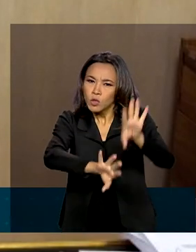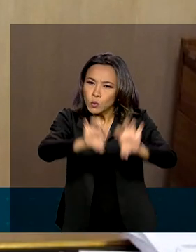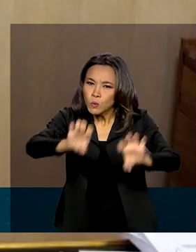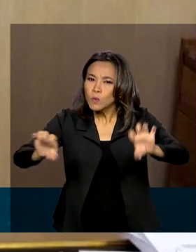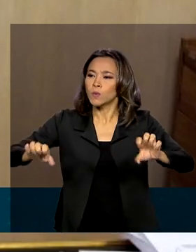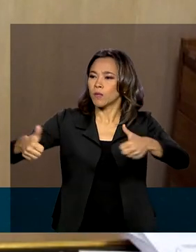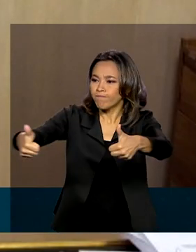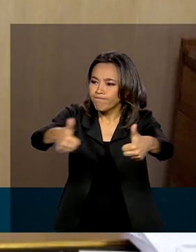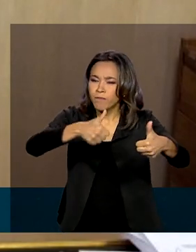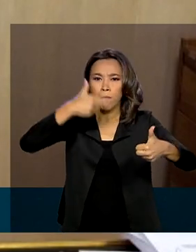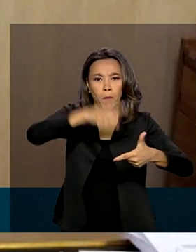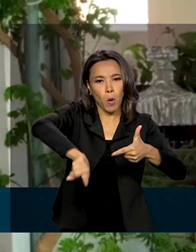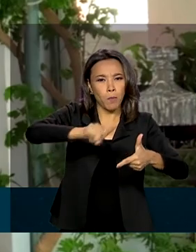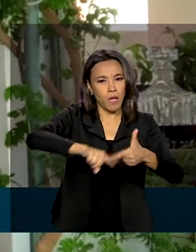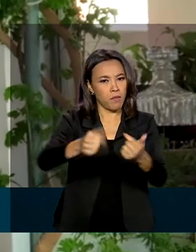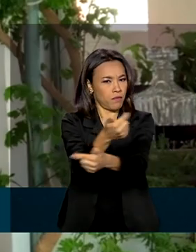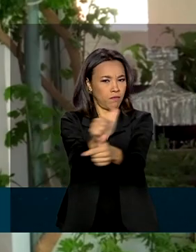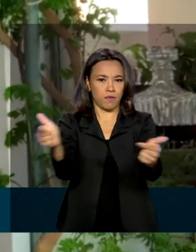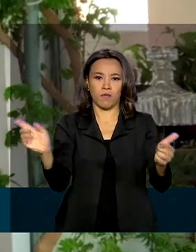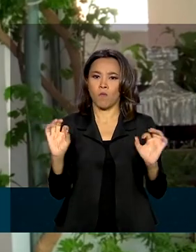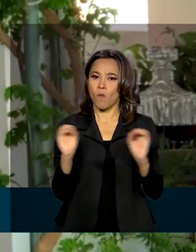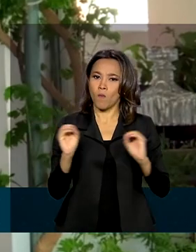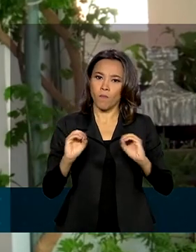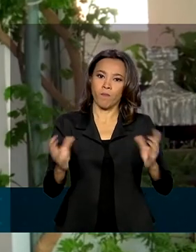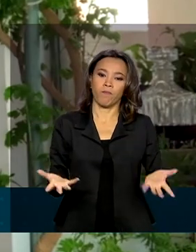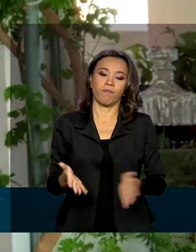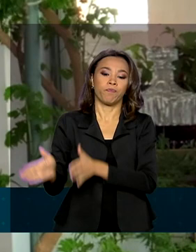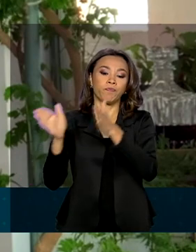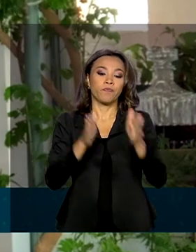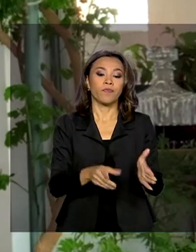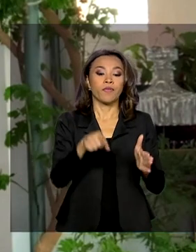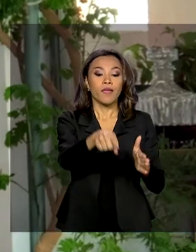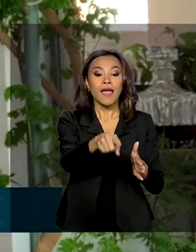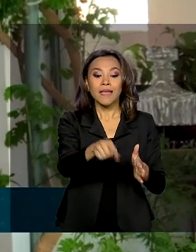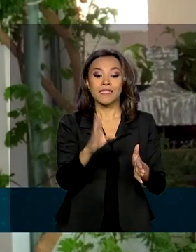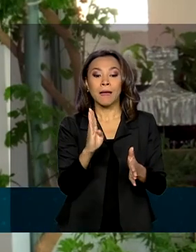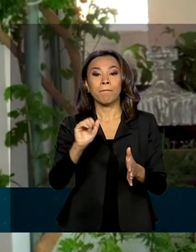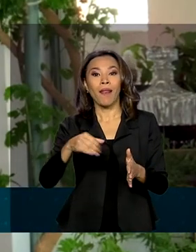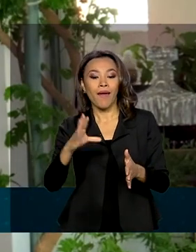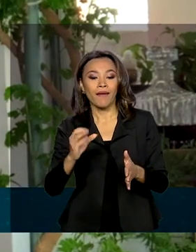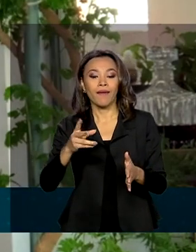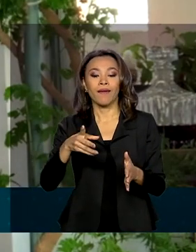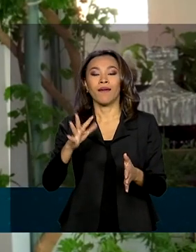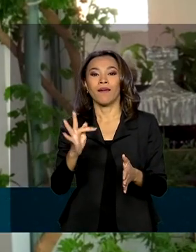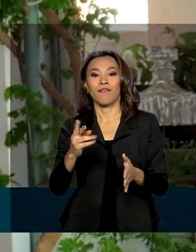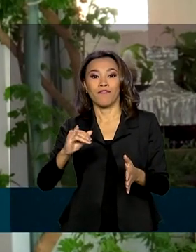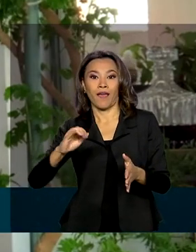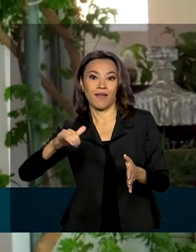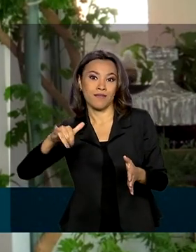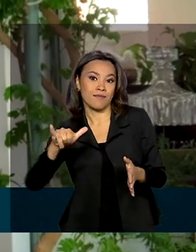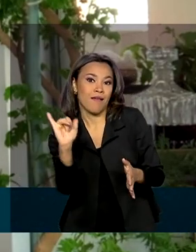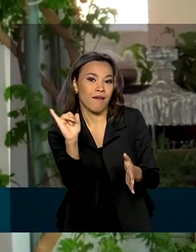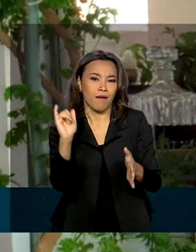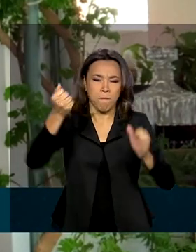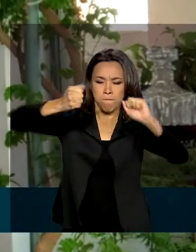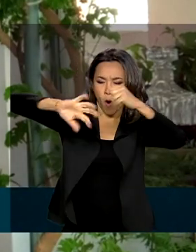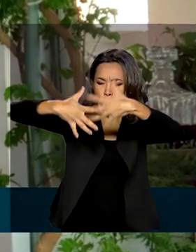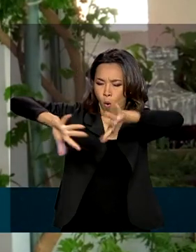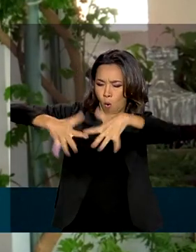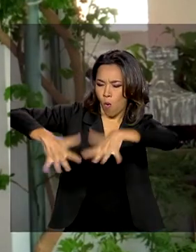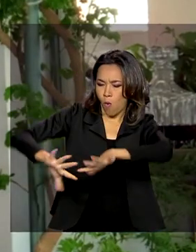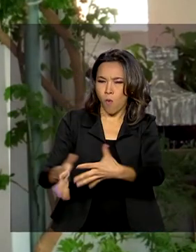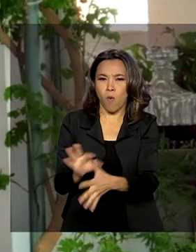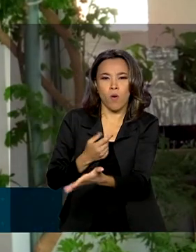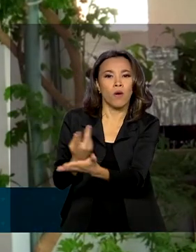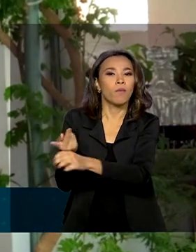para esta grande operação. A Black Friday é uma oportunidade para consumidores acharem produtos mais baratos